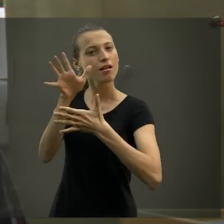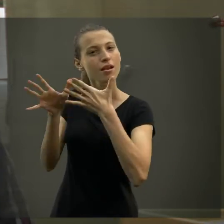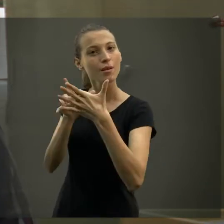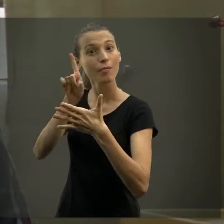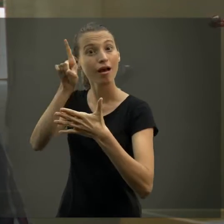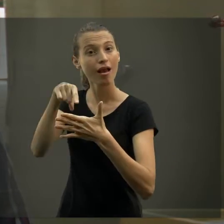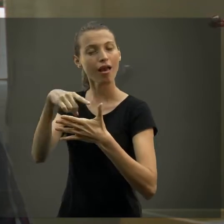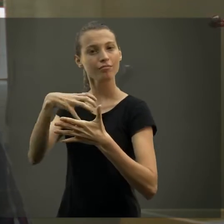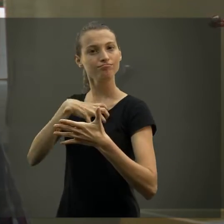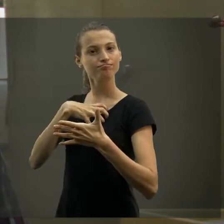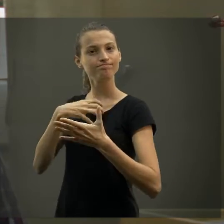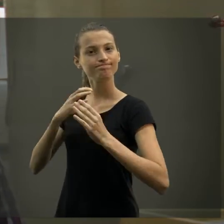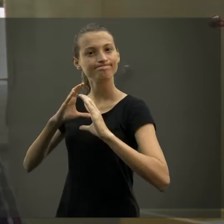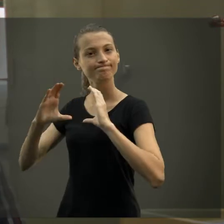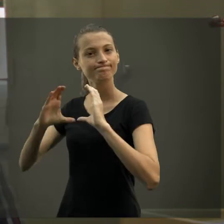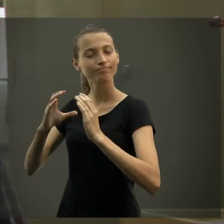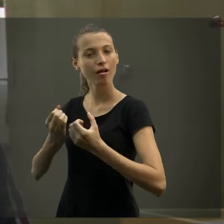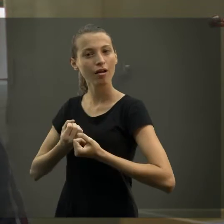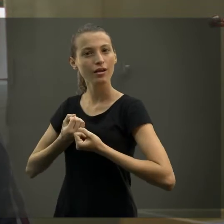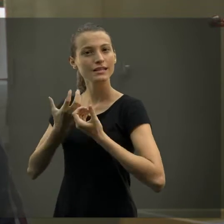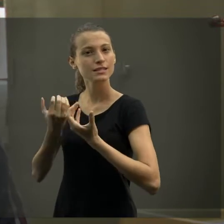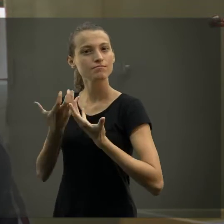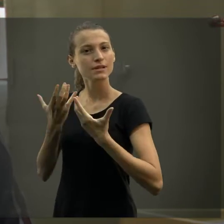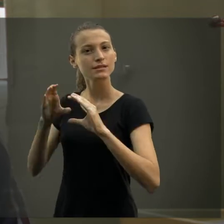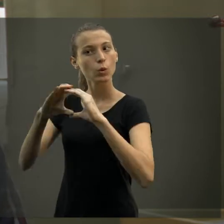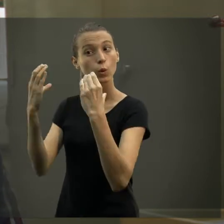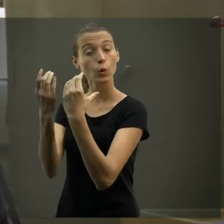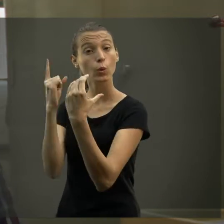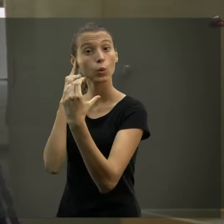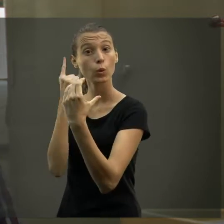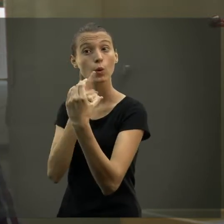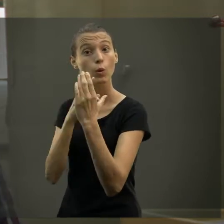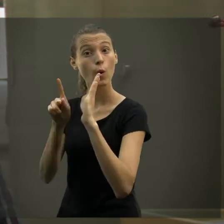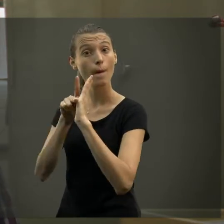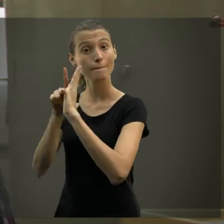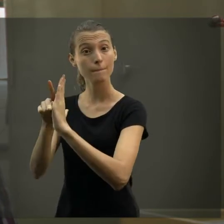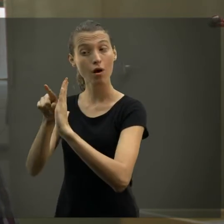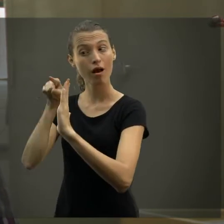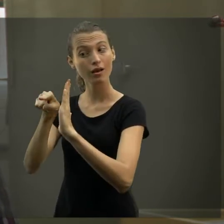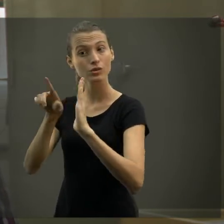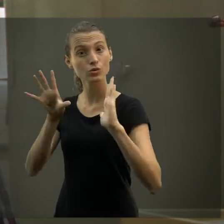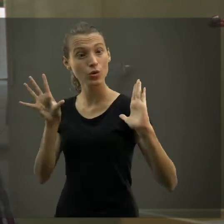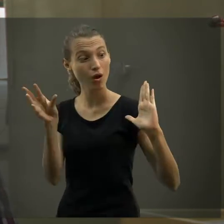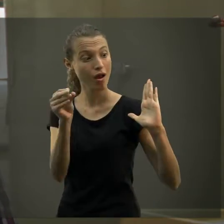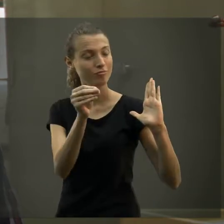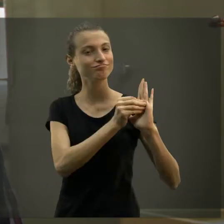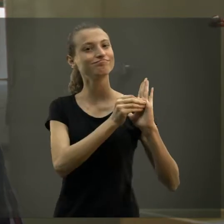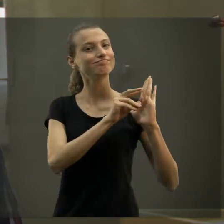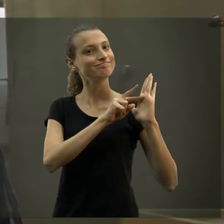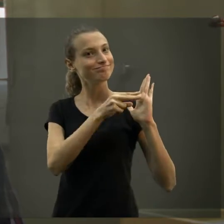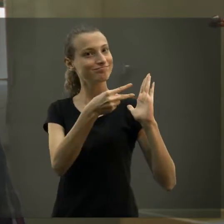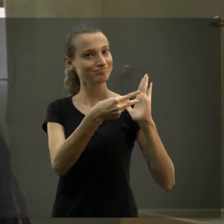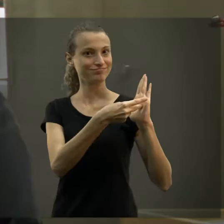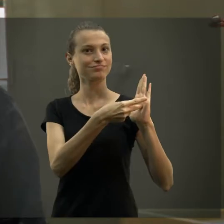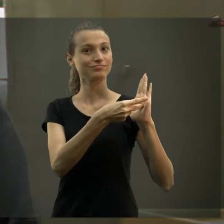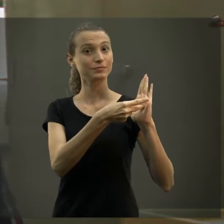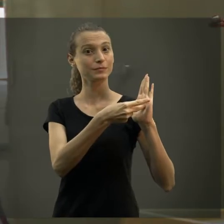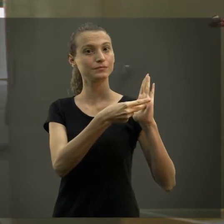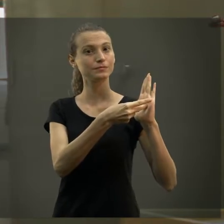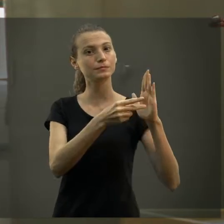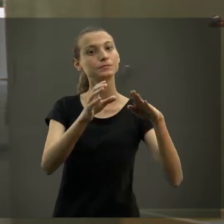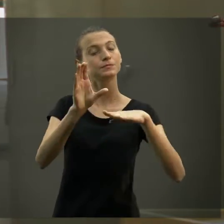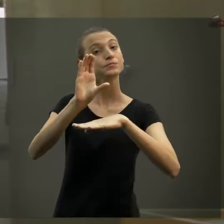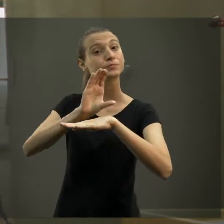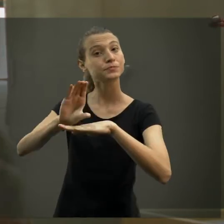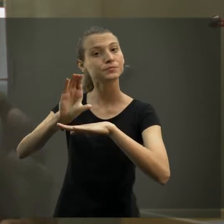língua brasileira de sinais, foi reconhecida como meio de comunicação e expressão da comunidade surda brasileira. A profissão, ela